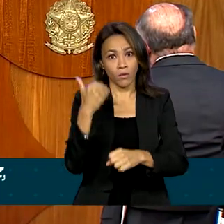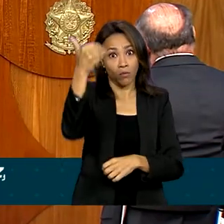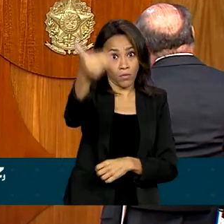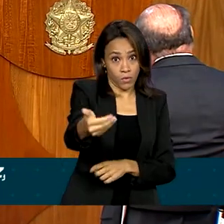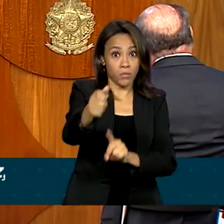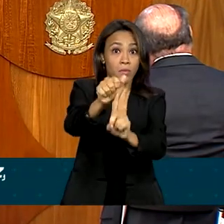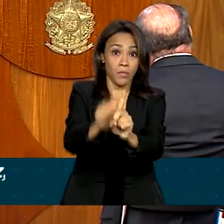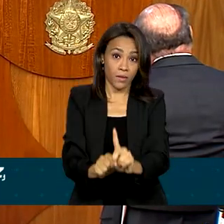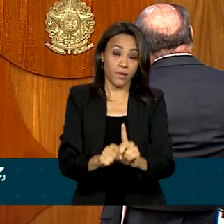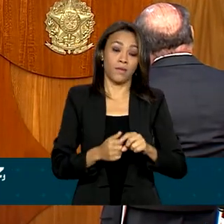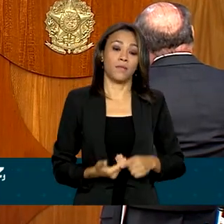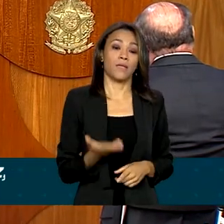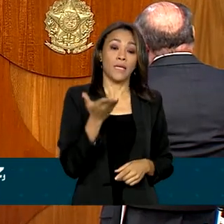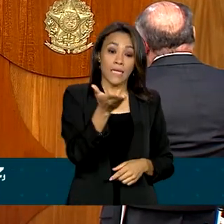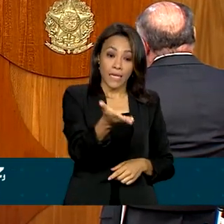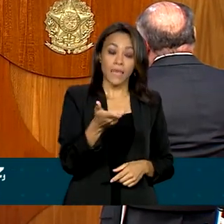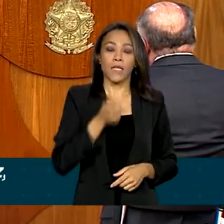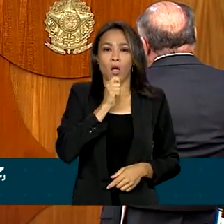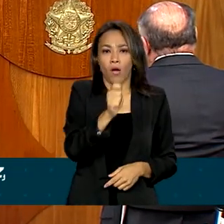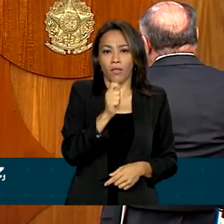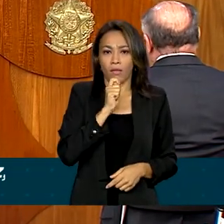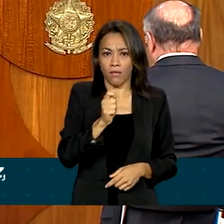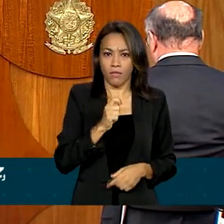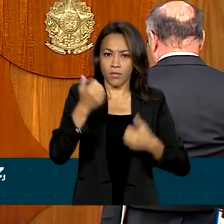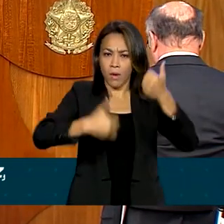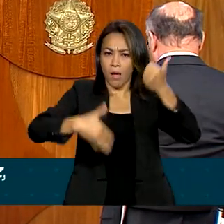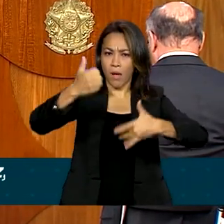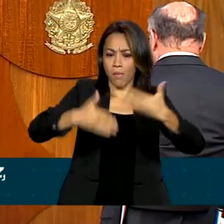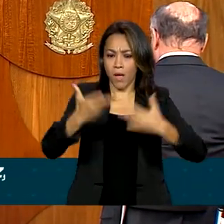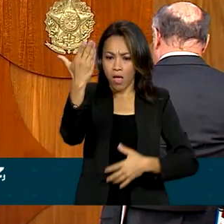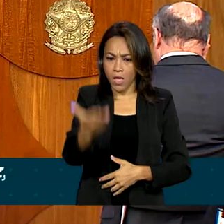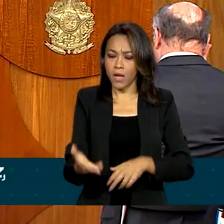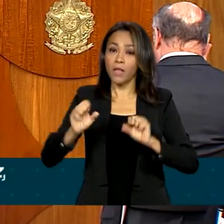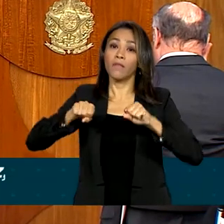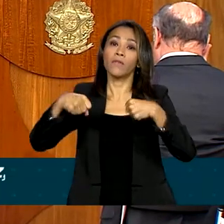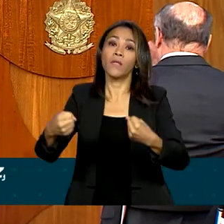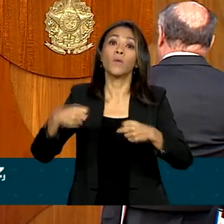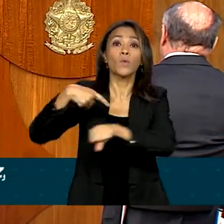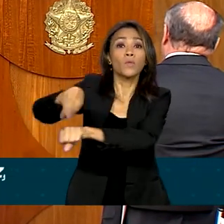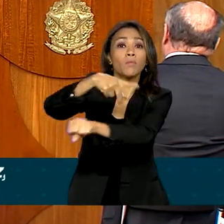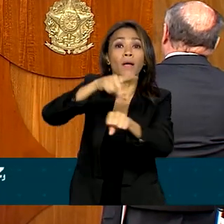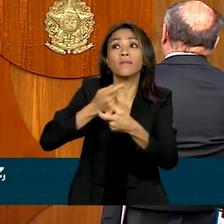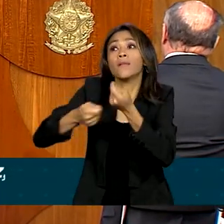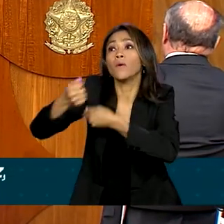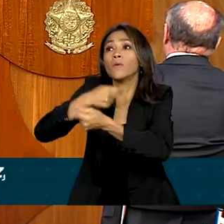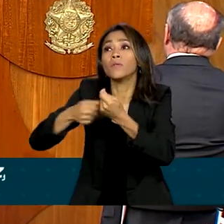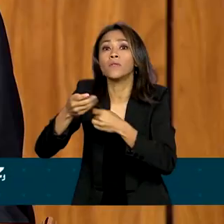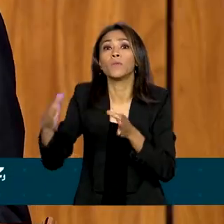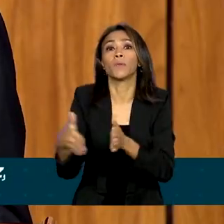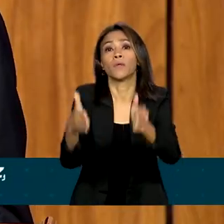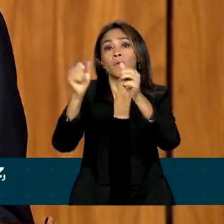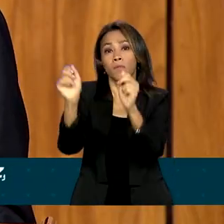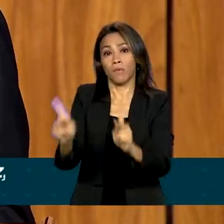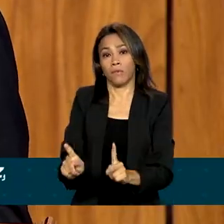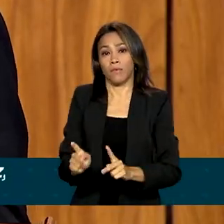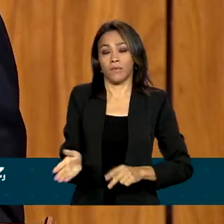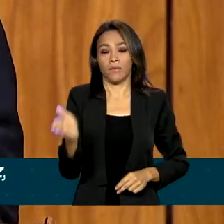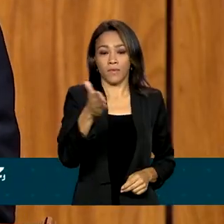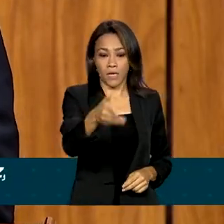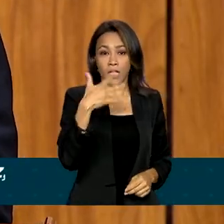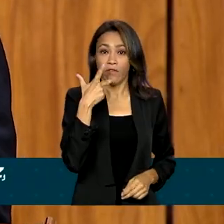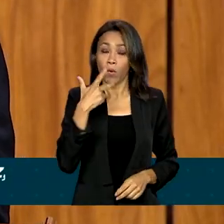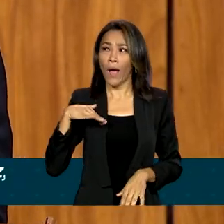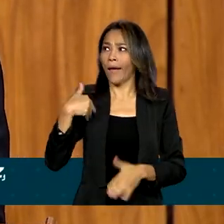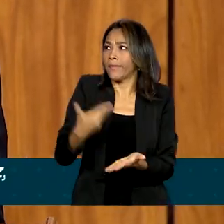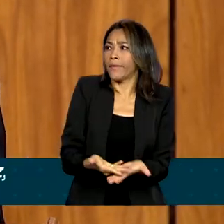Durante coletiva com shows, Lula defendeu que os países negociem um caminho para a paz. E até agora, eu